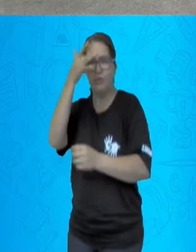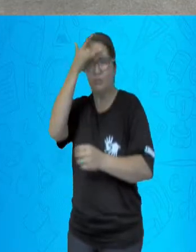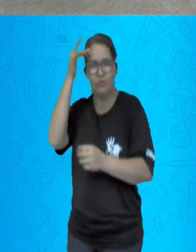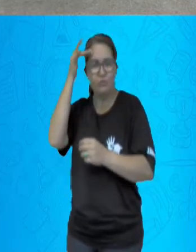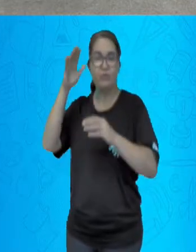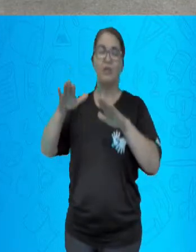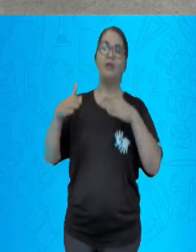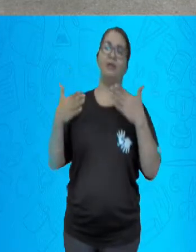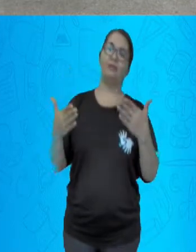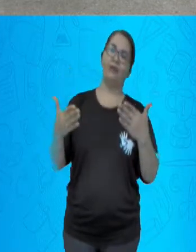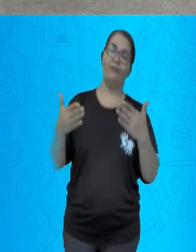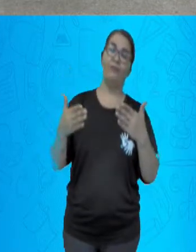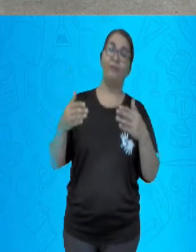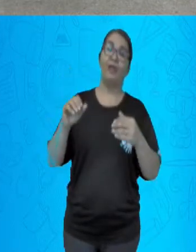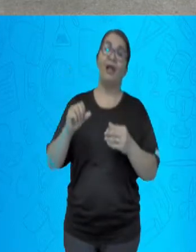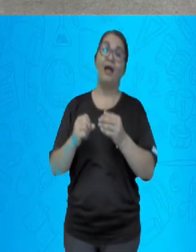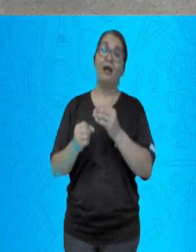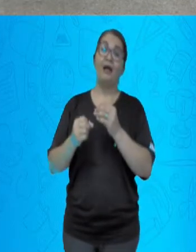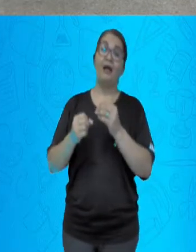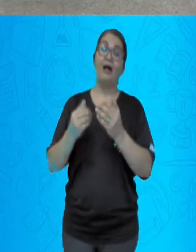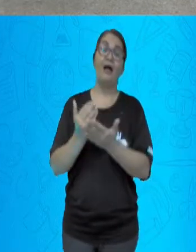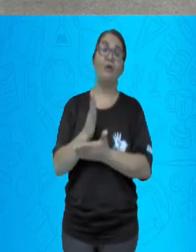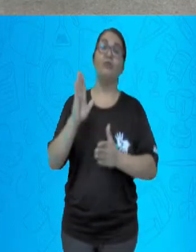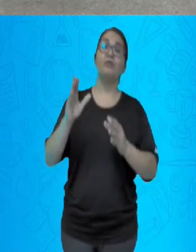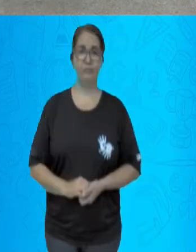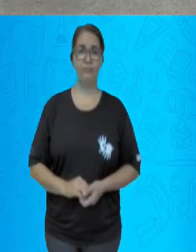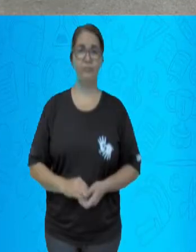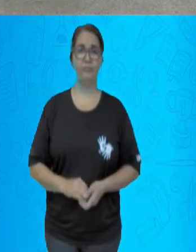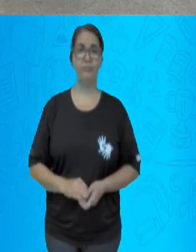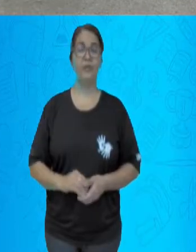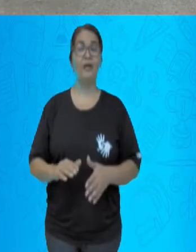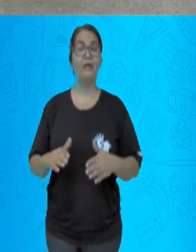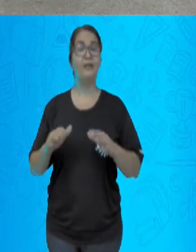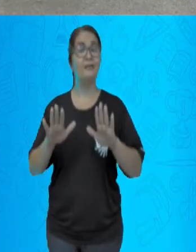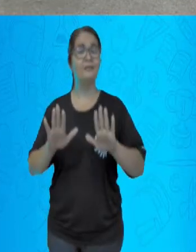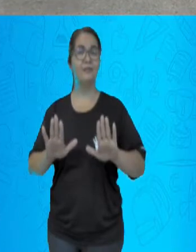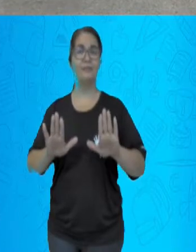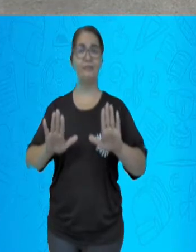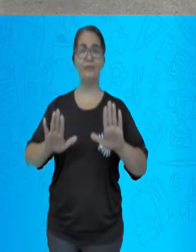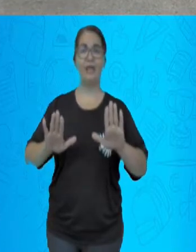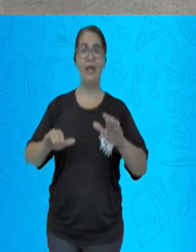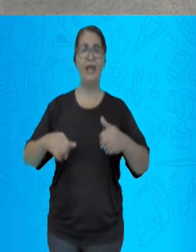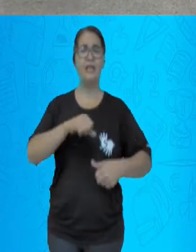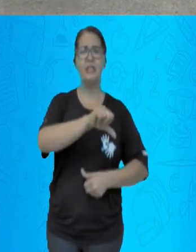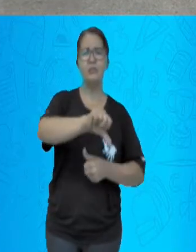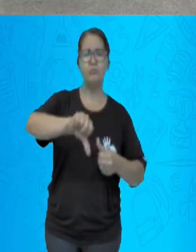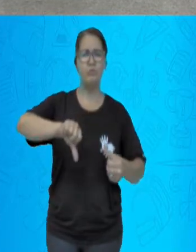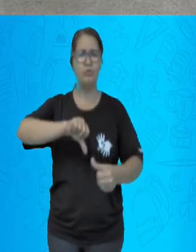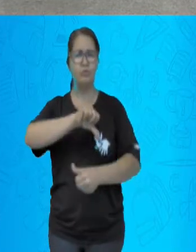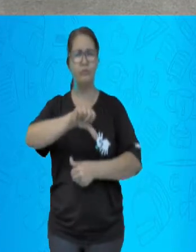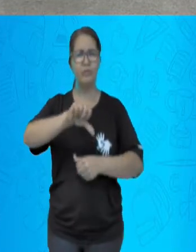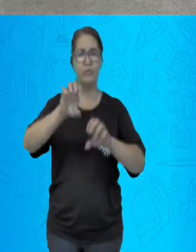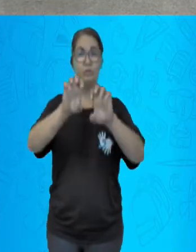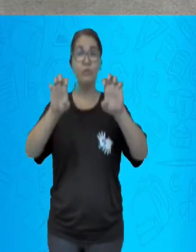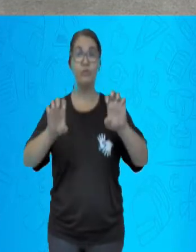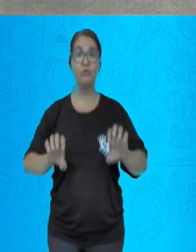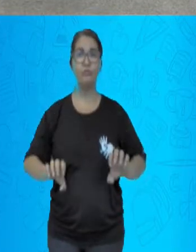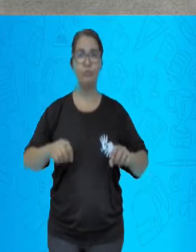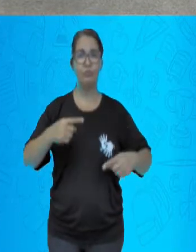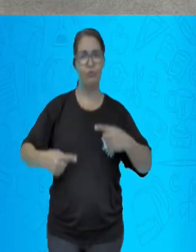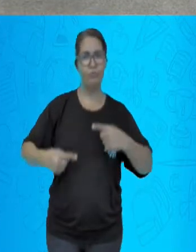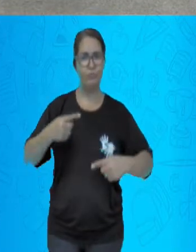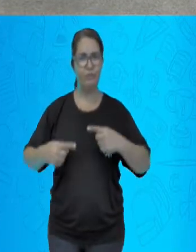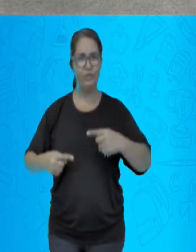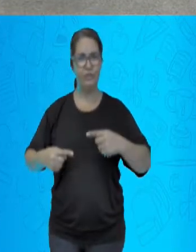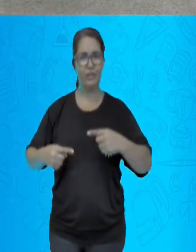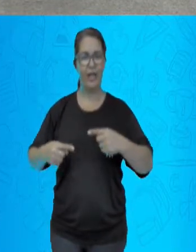políticas, econômicas e militares. Assim, essas modificações na estrutura política firmam um pacto de